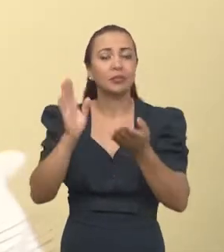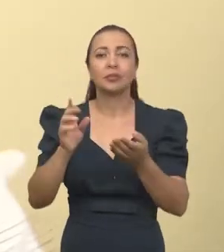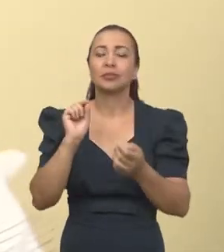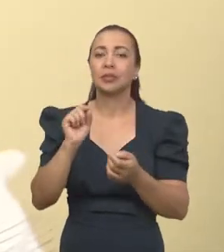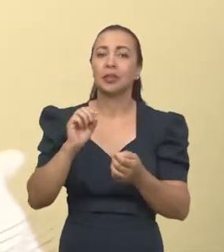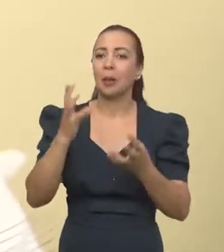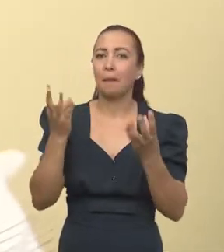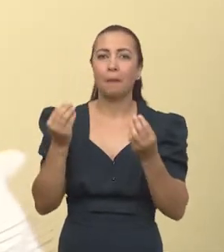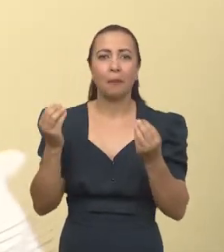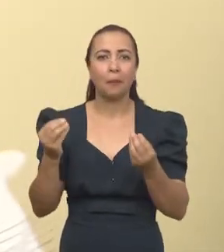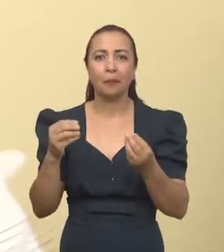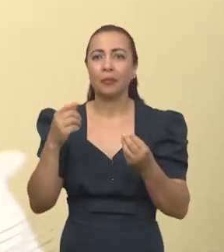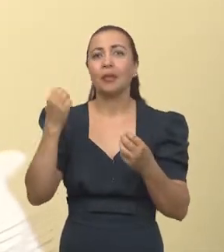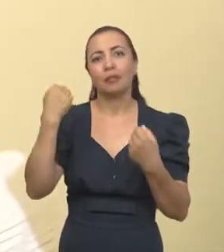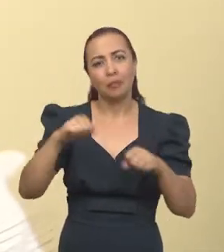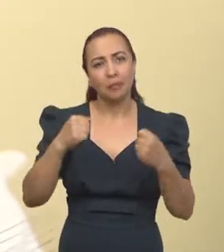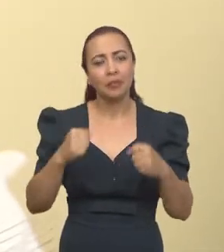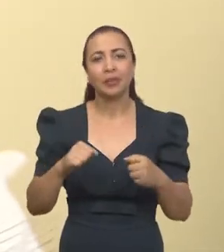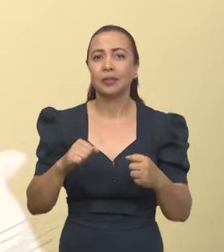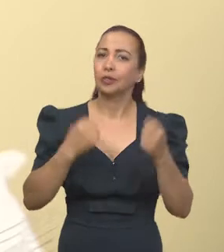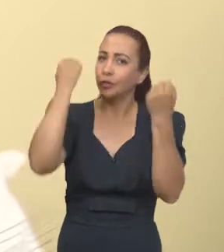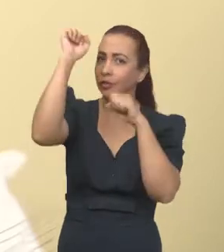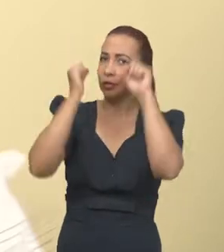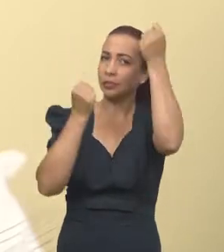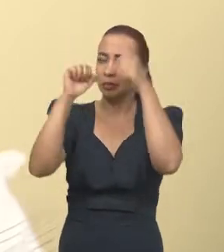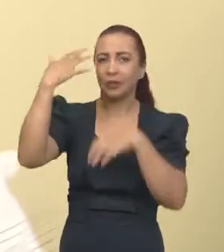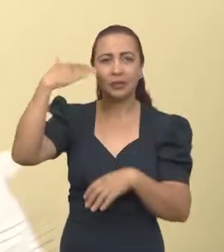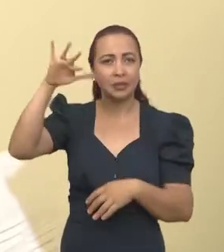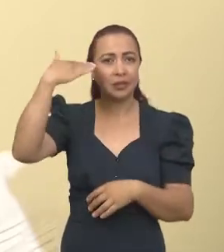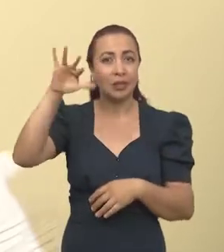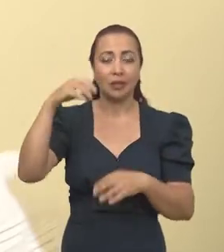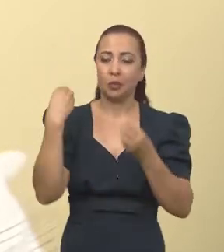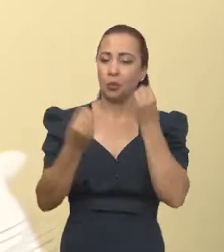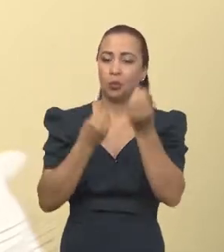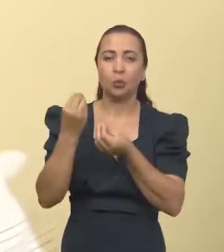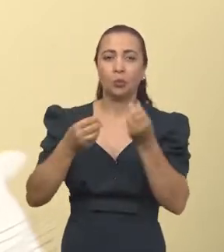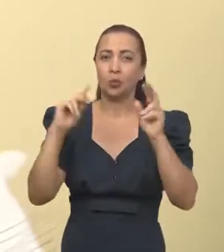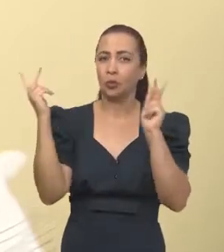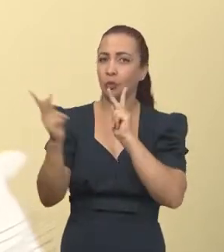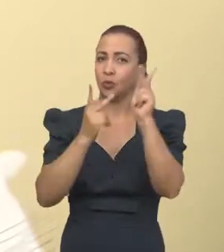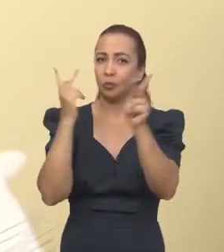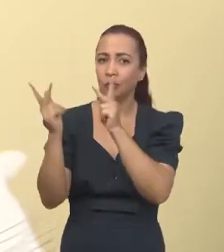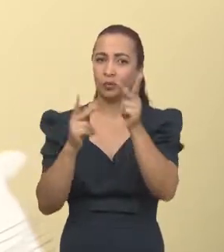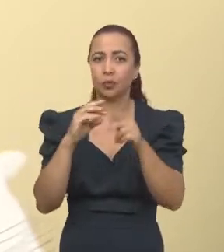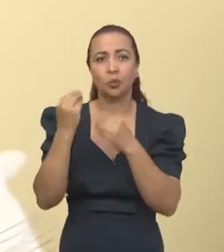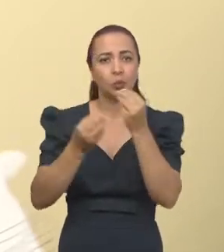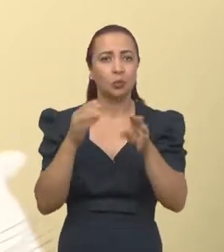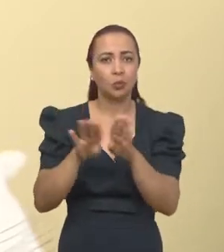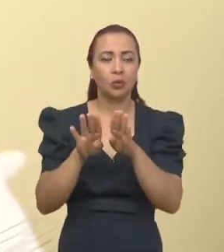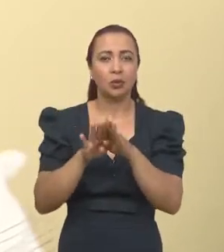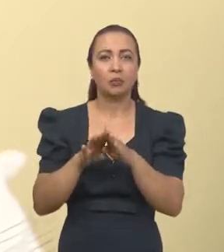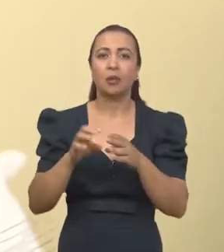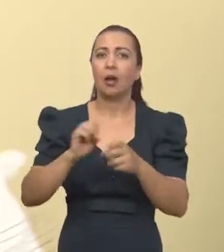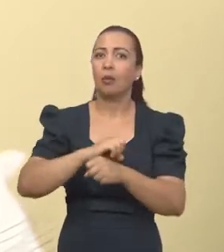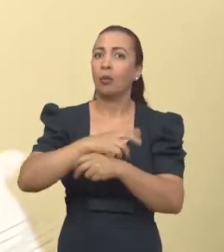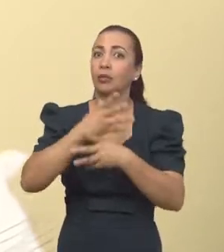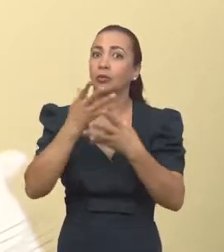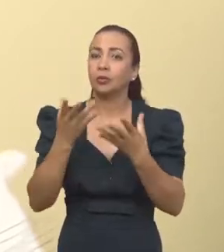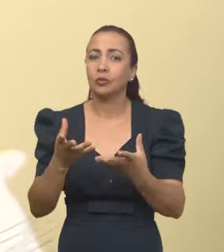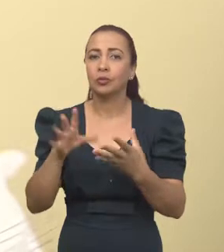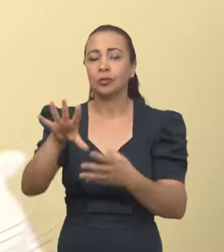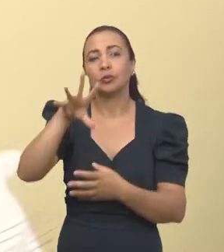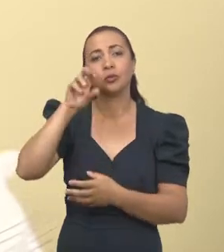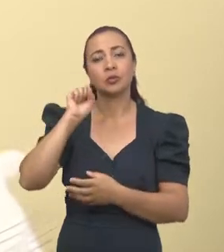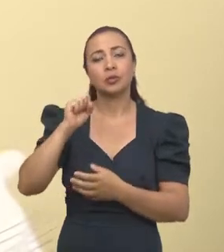já que ela, muitas vezes, não vai precisar de equipamentos caros, como os ventiladores, assim como também a quantidade de oxigênio que é